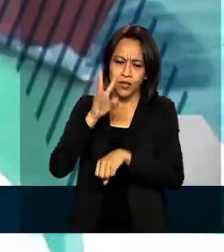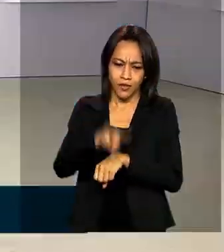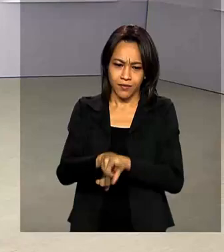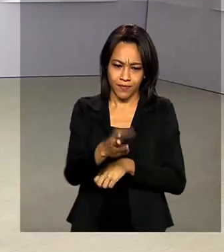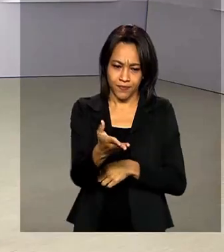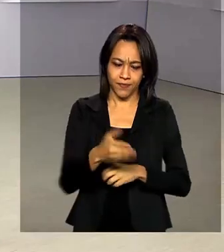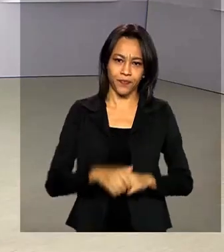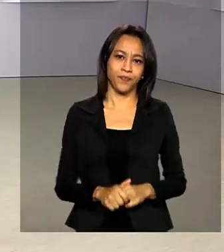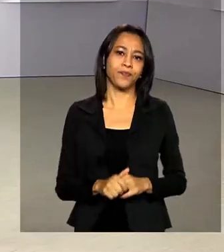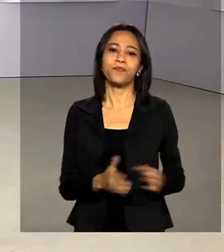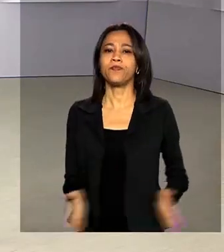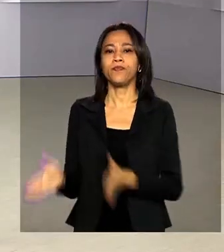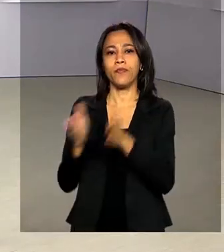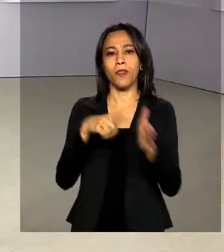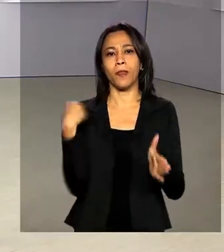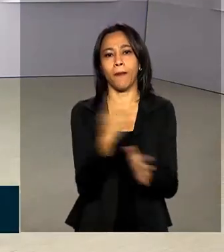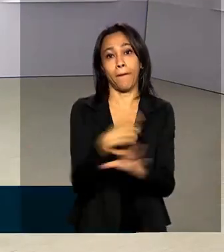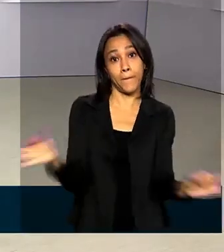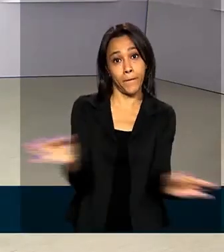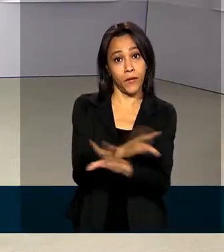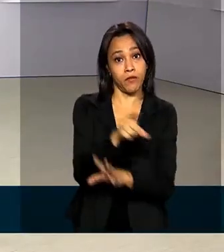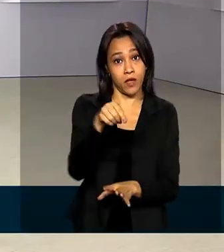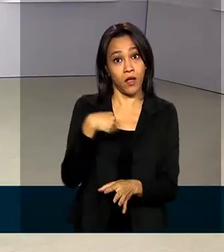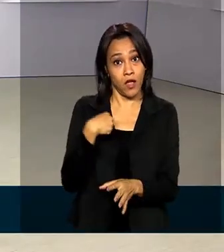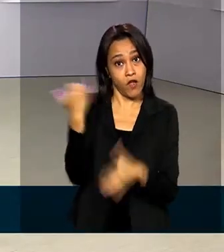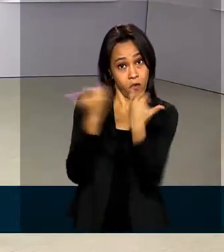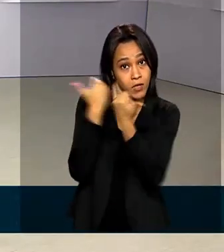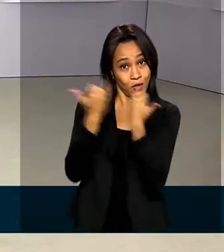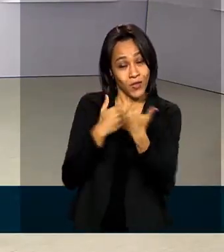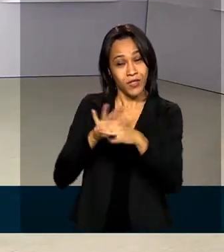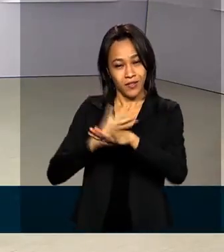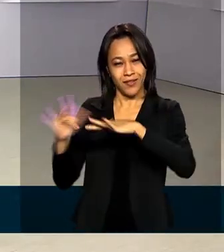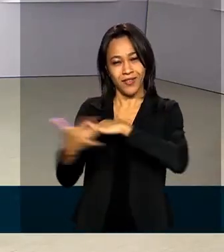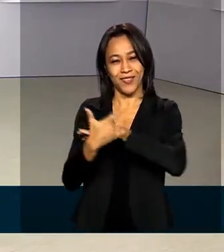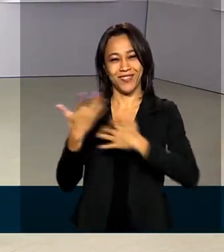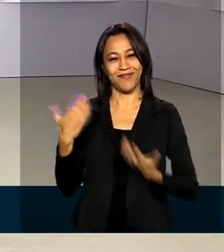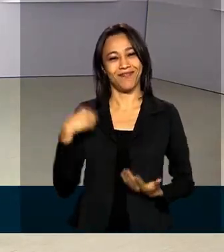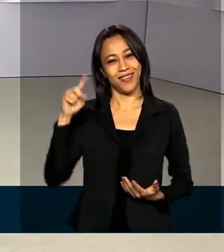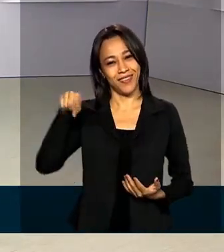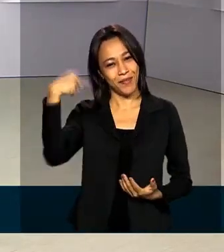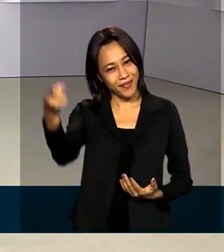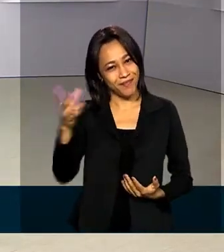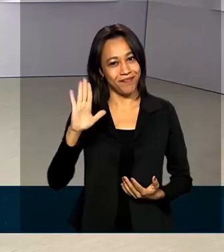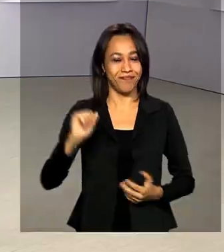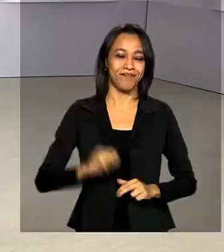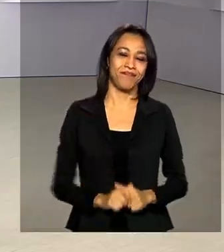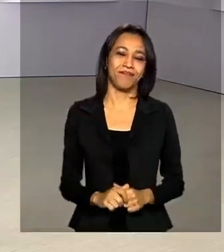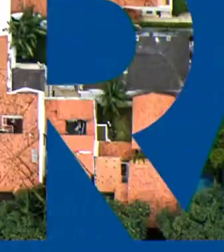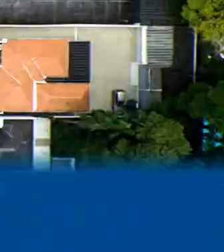tela. A gente fica por aqui. Mais informações nas nossas redes sociais. Até a próxima edição.